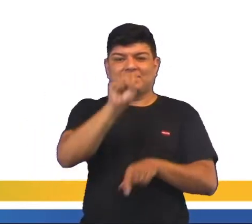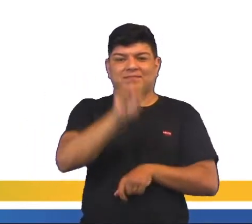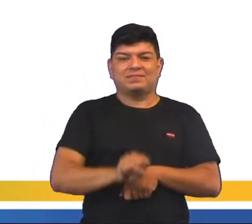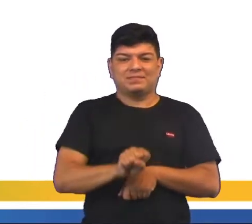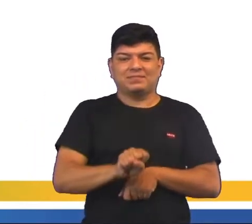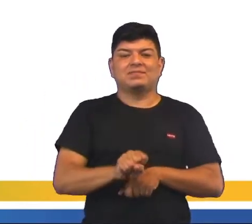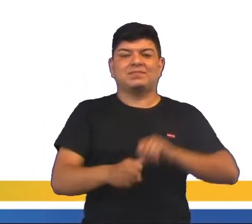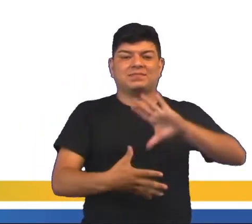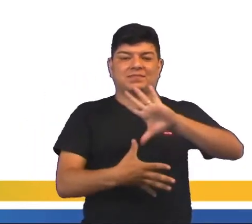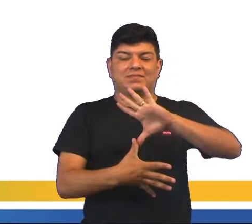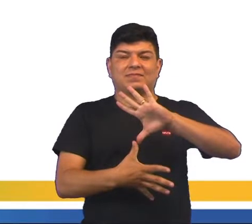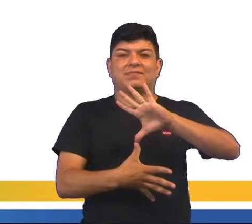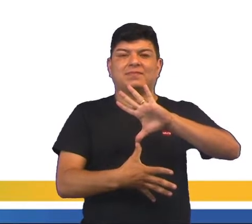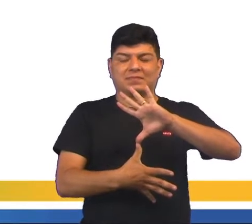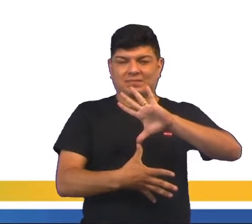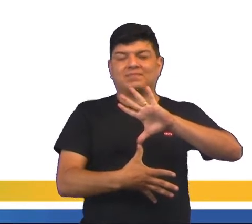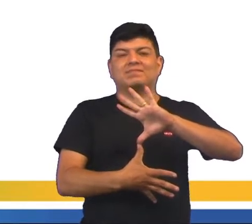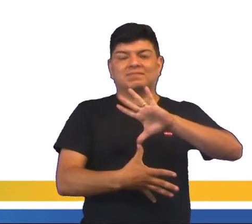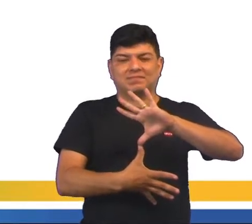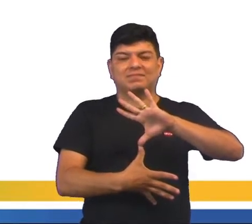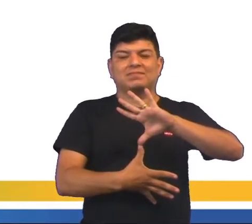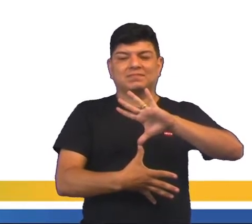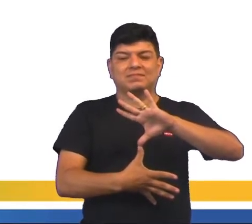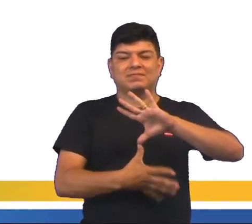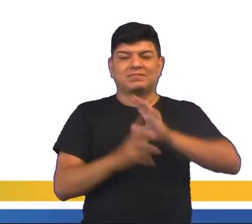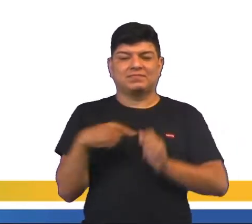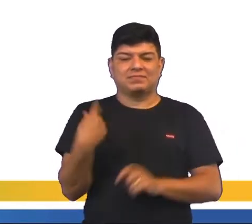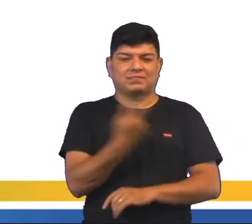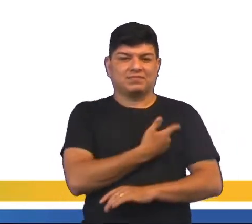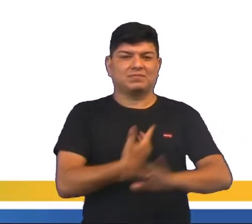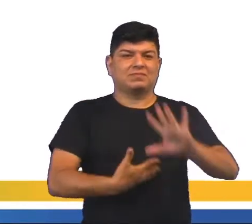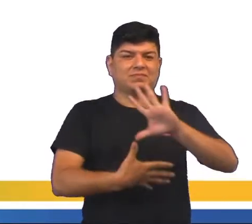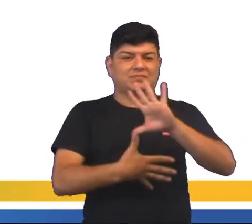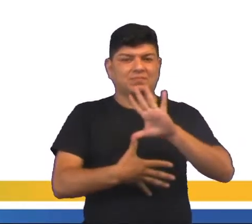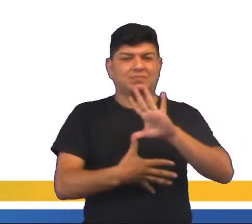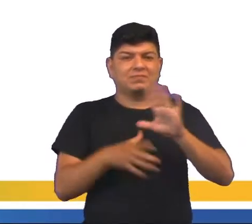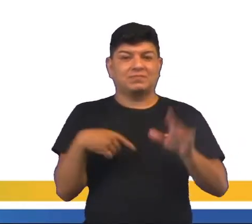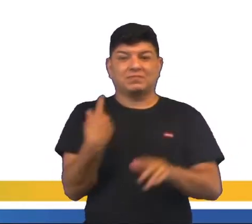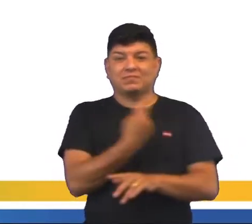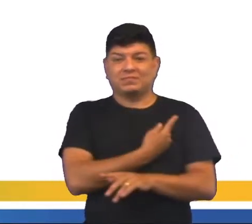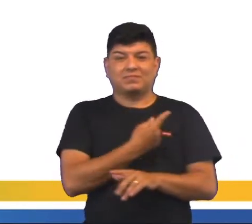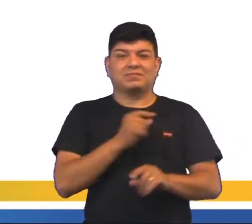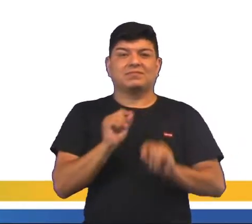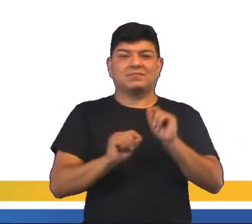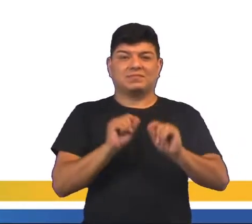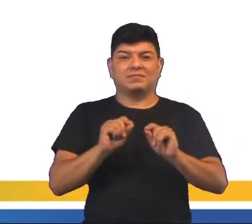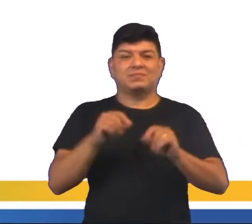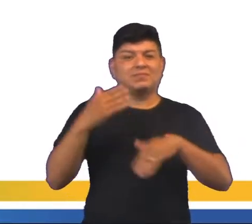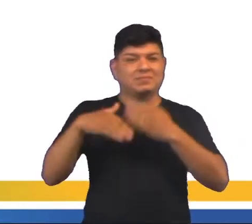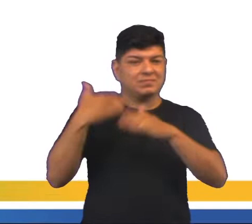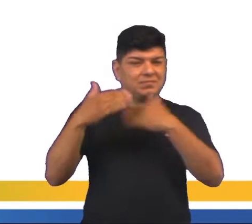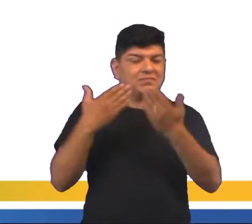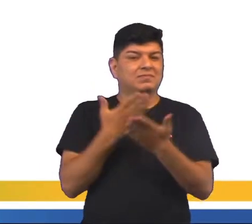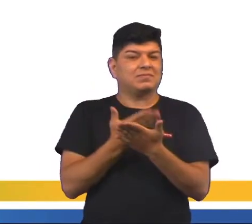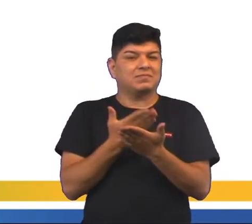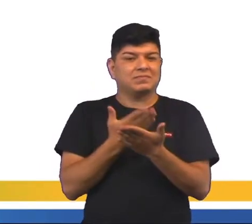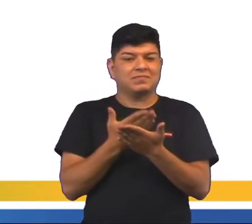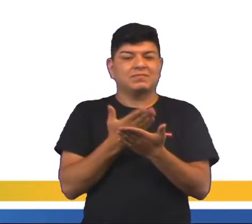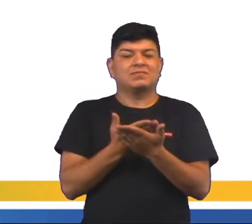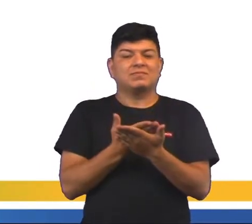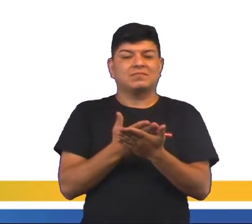do continente sul-americano. Então essa é a nossa América Latina da qual nós vamos desenvolver nosso estudo